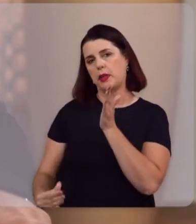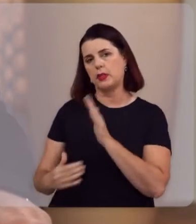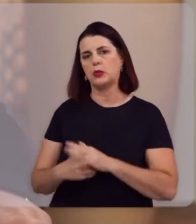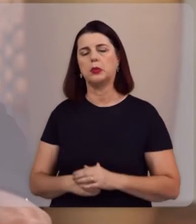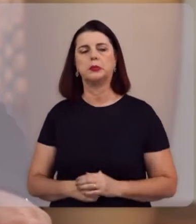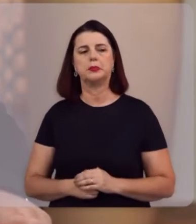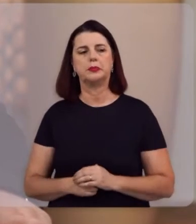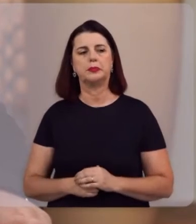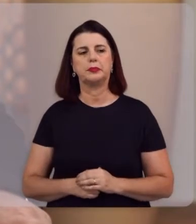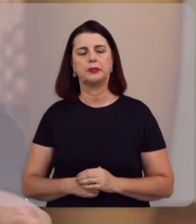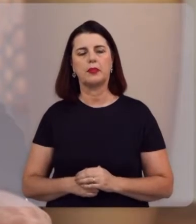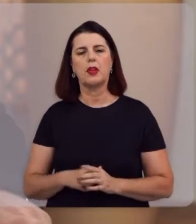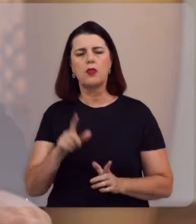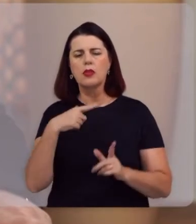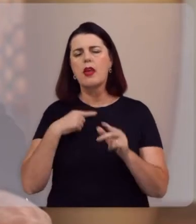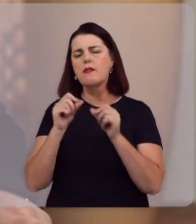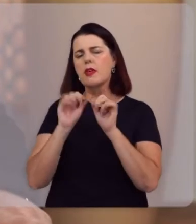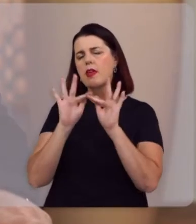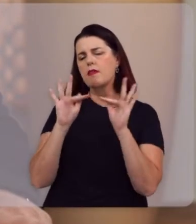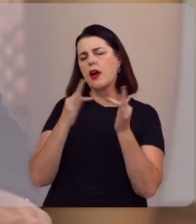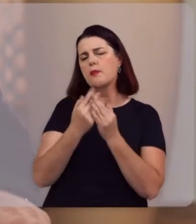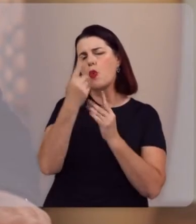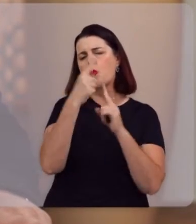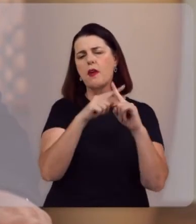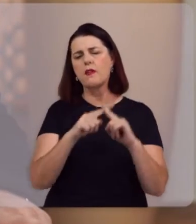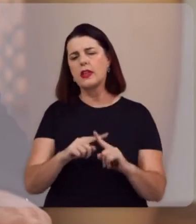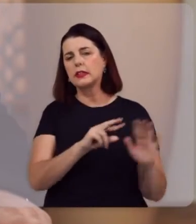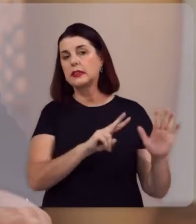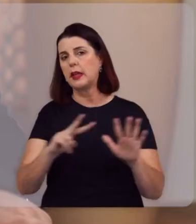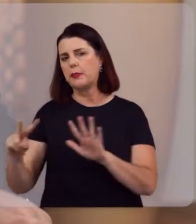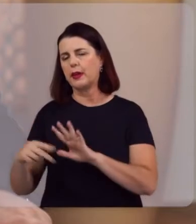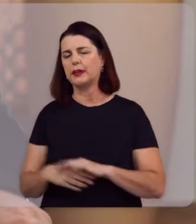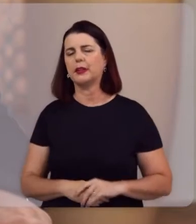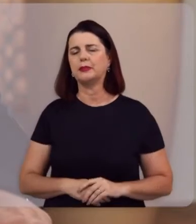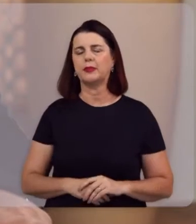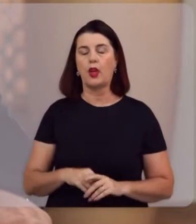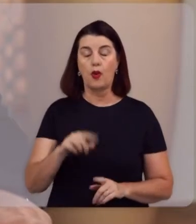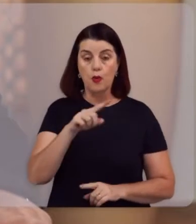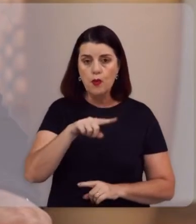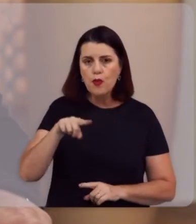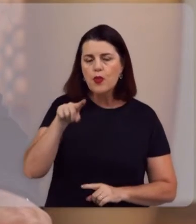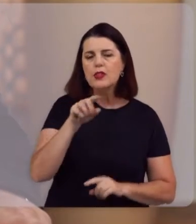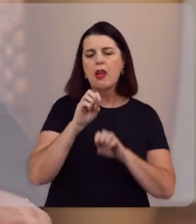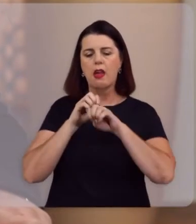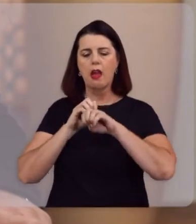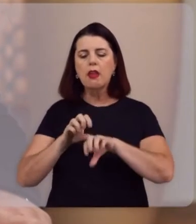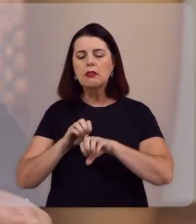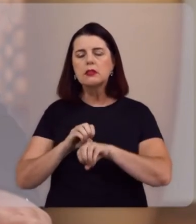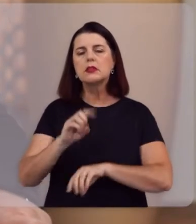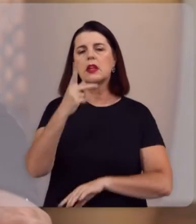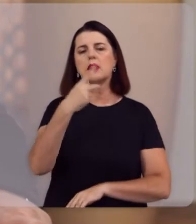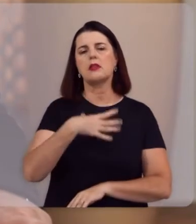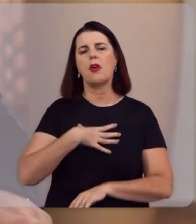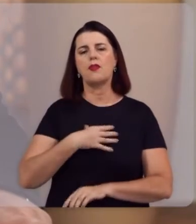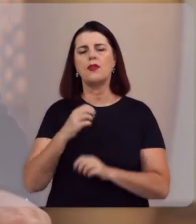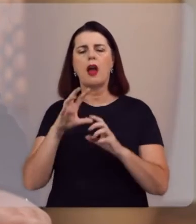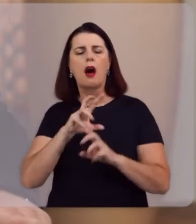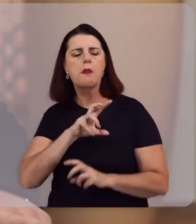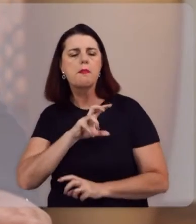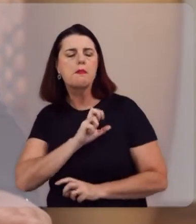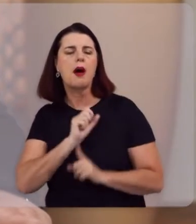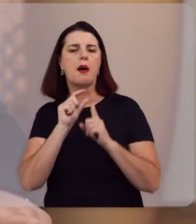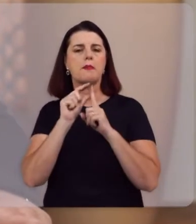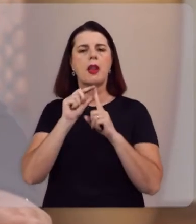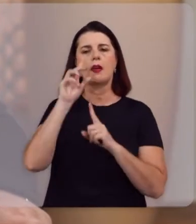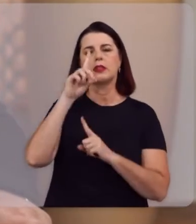que você faça isso com a sua família pelo menos uma vez por semana para que você ensine os seus filhos a amarem